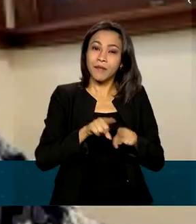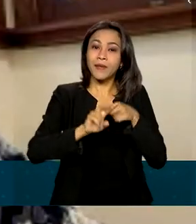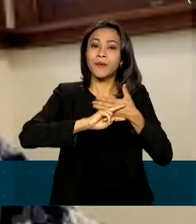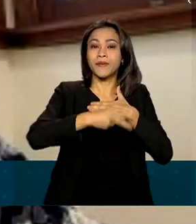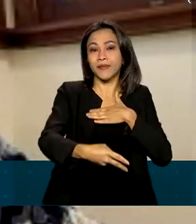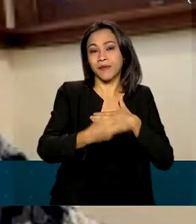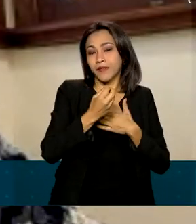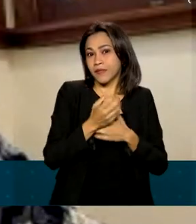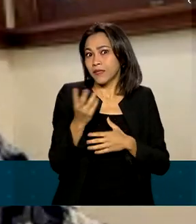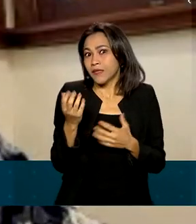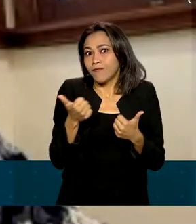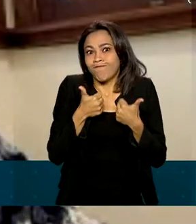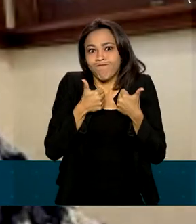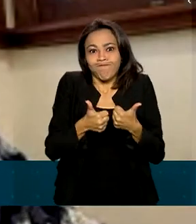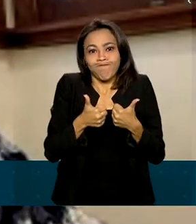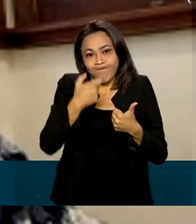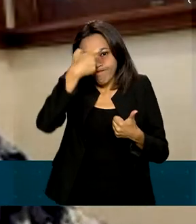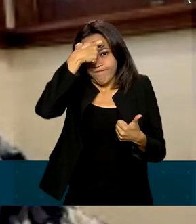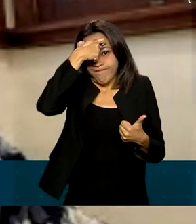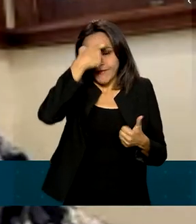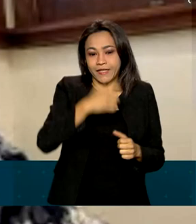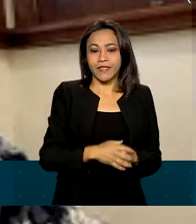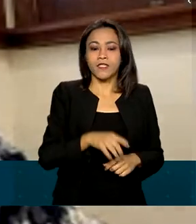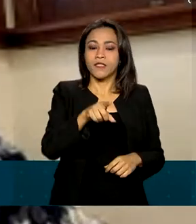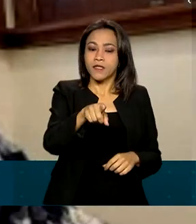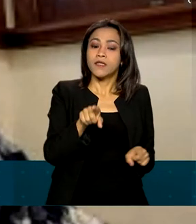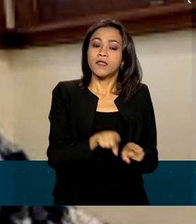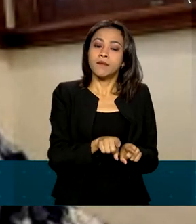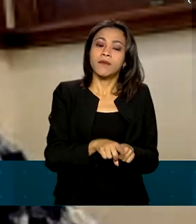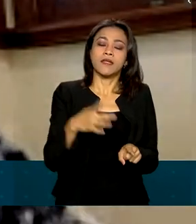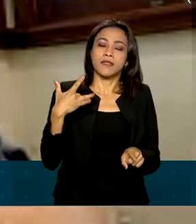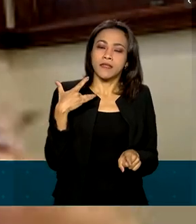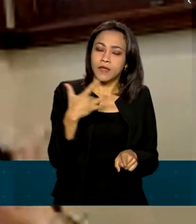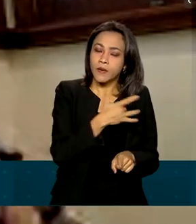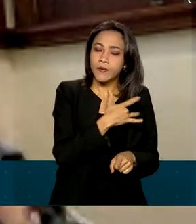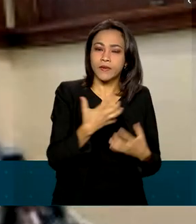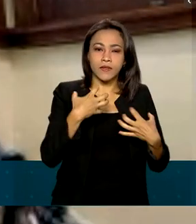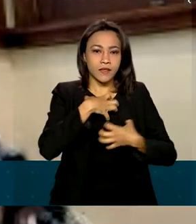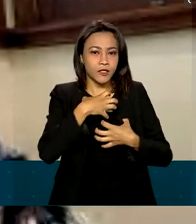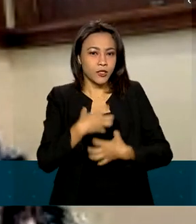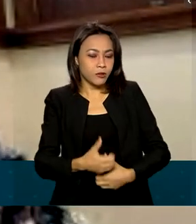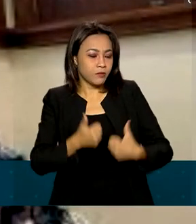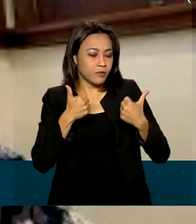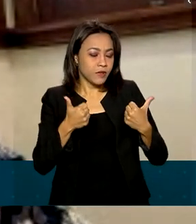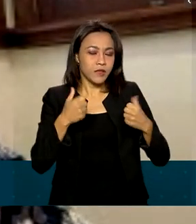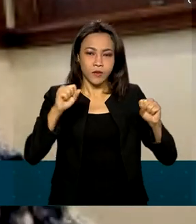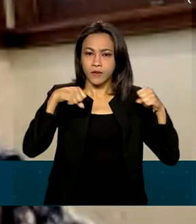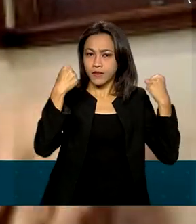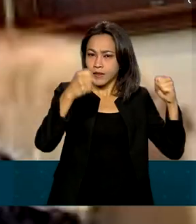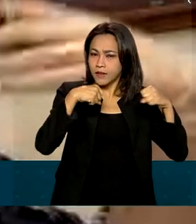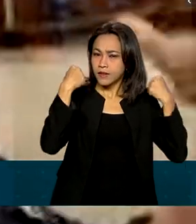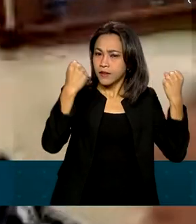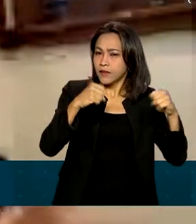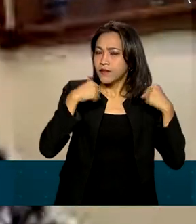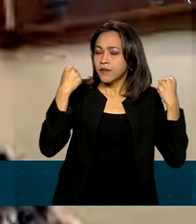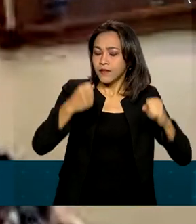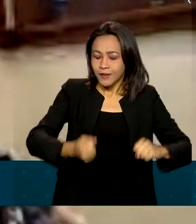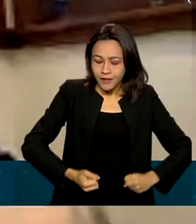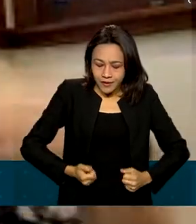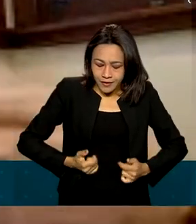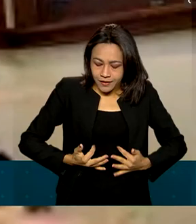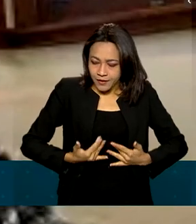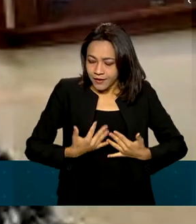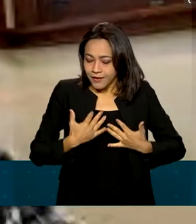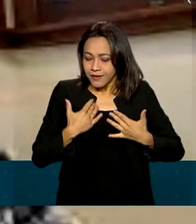Faz uma diferença absurda na saúde, no bem-estar. Os exercícios mesmo, eles liberam dopamina, né,